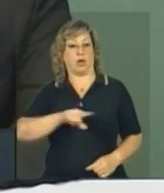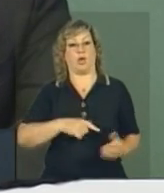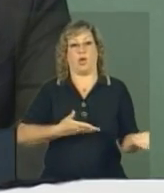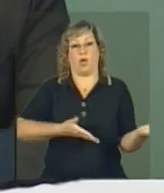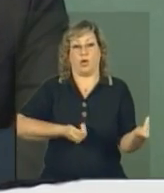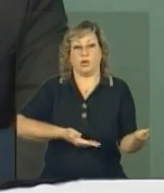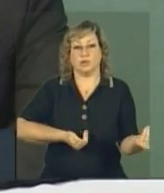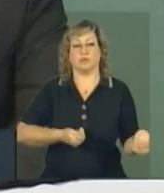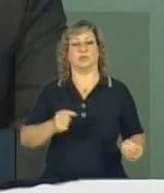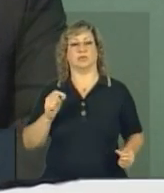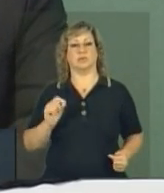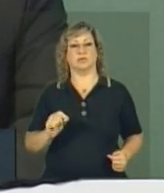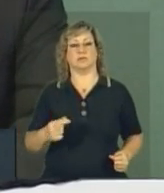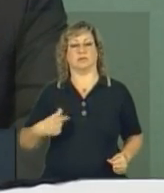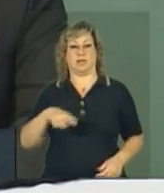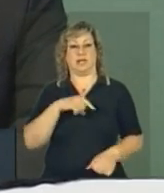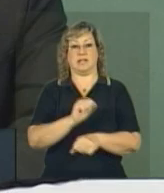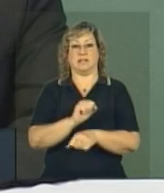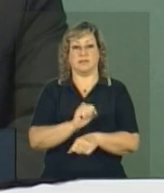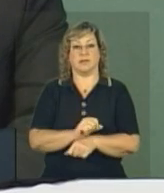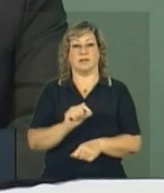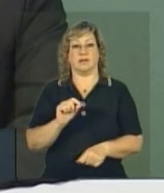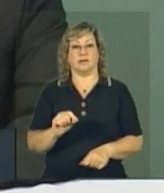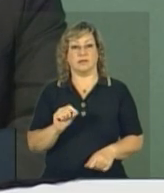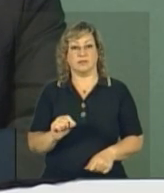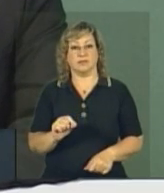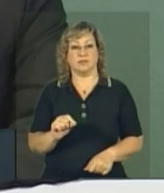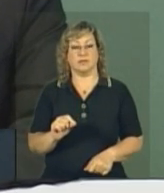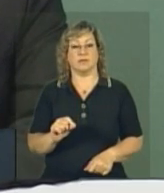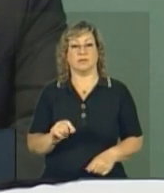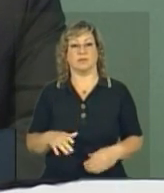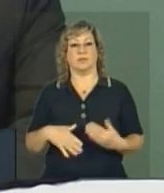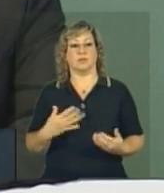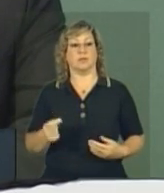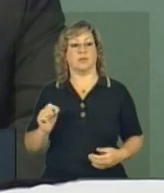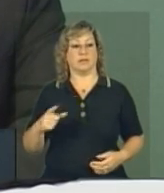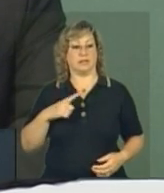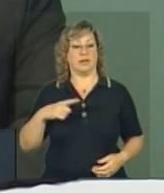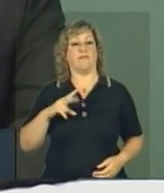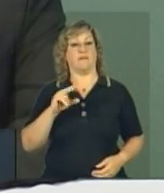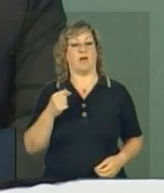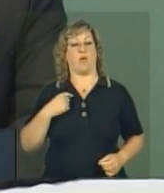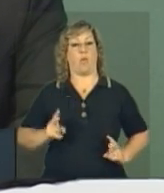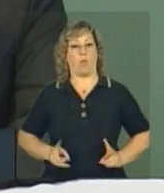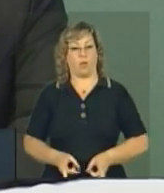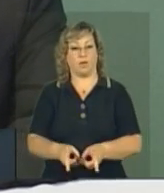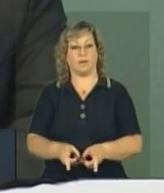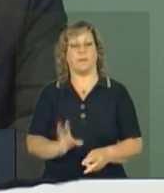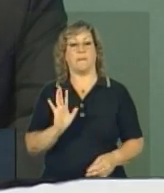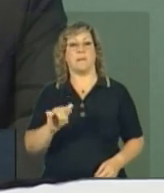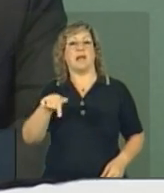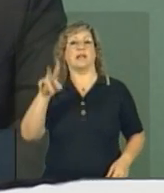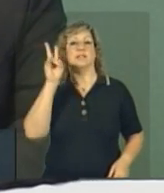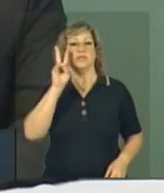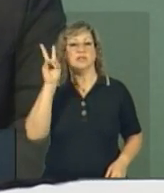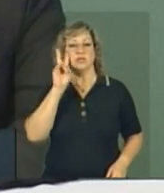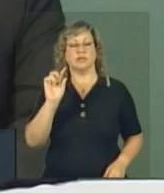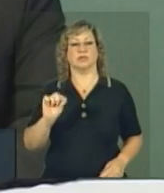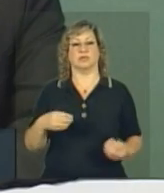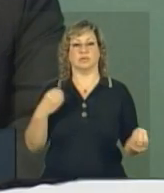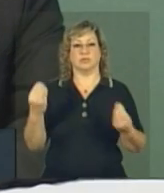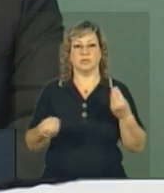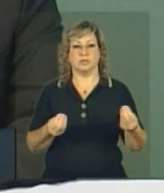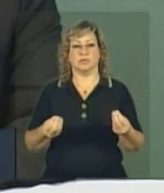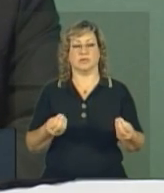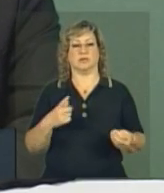grande expectativa que criou, seguramente ele não vai parar em quatro anos, ele vai continuar. Mas, a respeito da participação, por